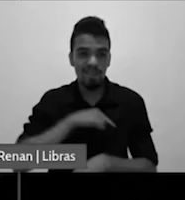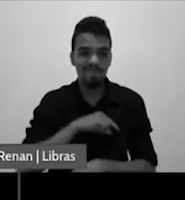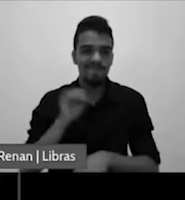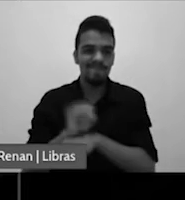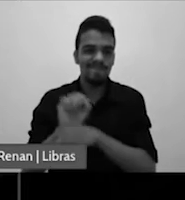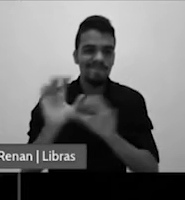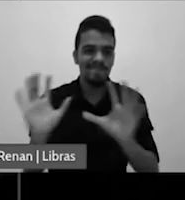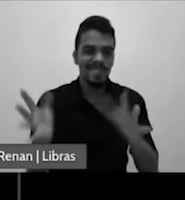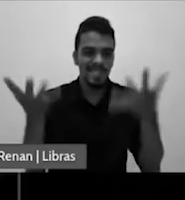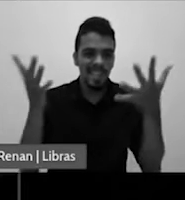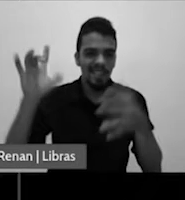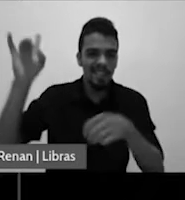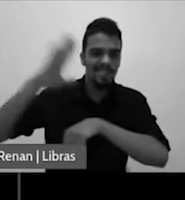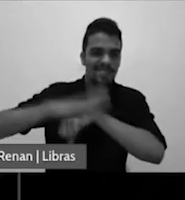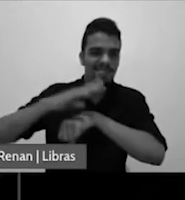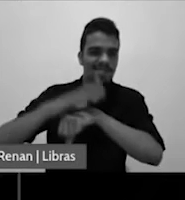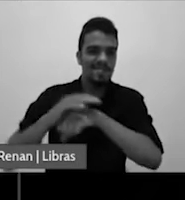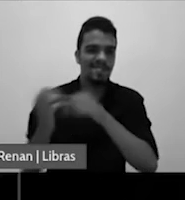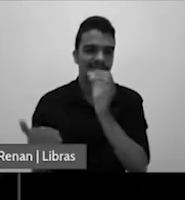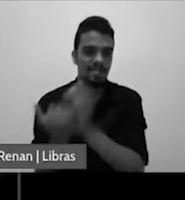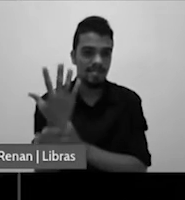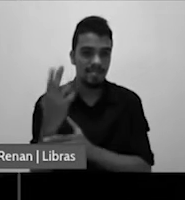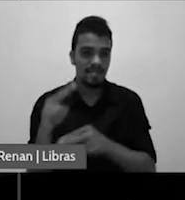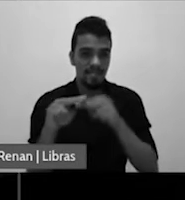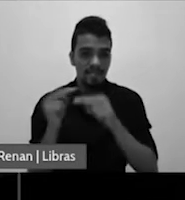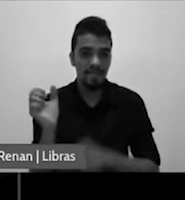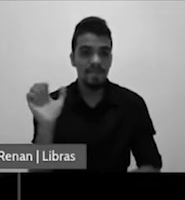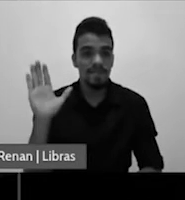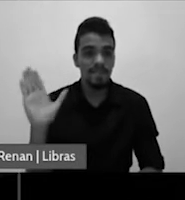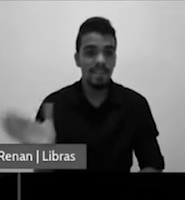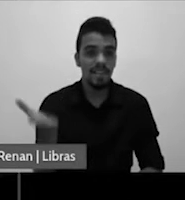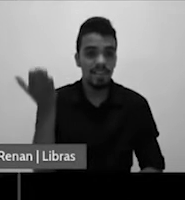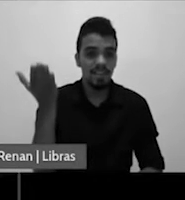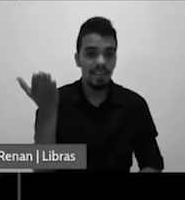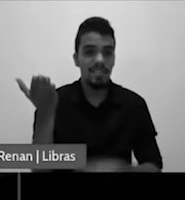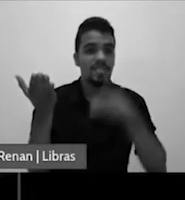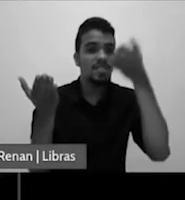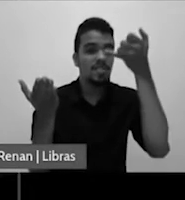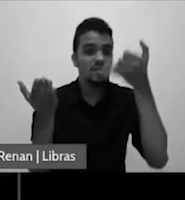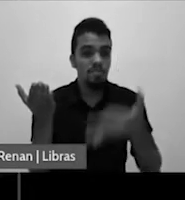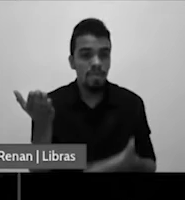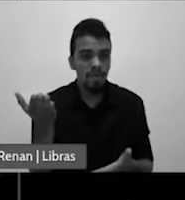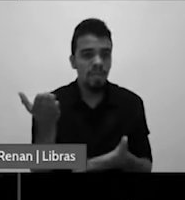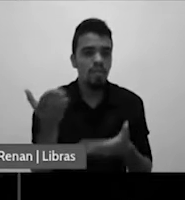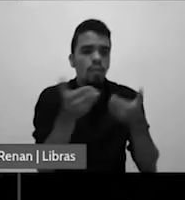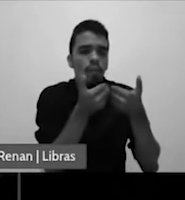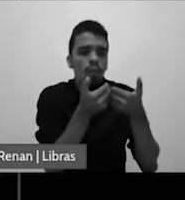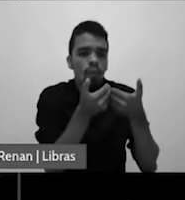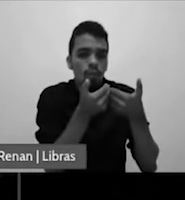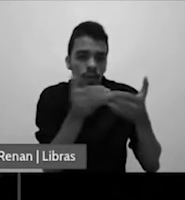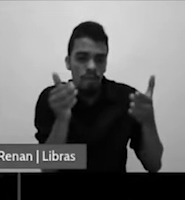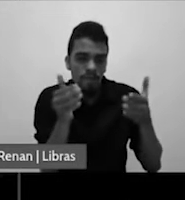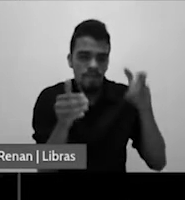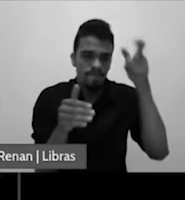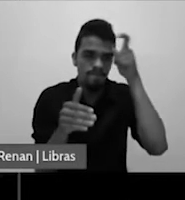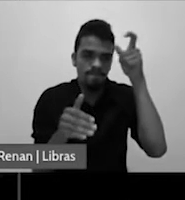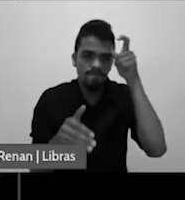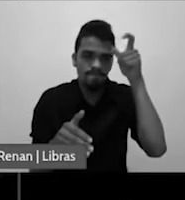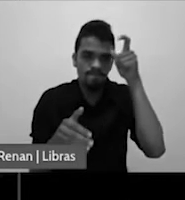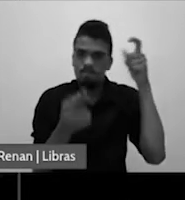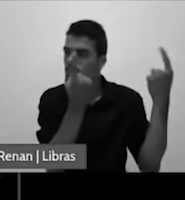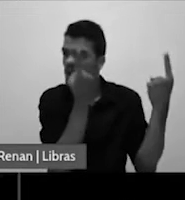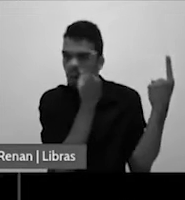E Ellen White diz que, desde o início, né? A controvérsia do diabo tem sido contra a lei de Deus. E no fim dos tempos,